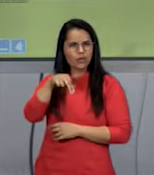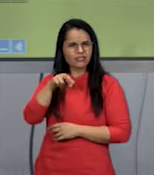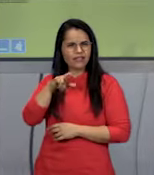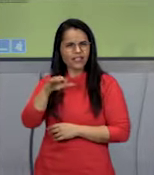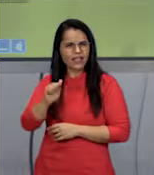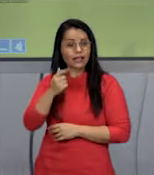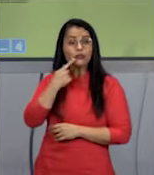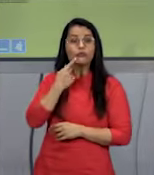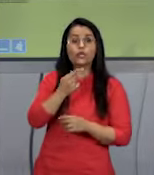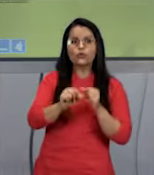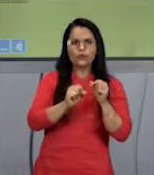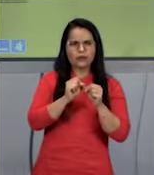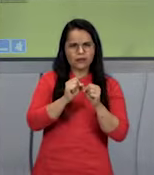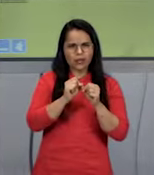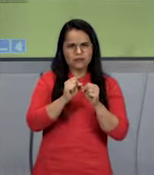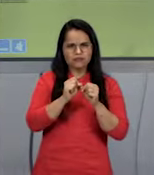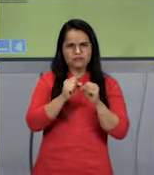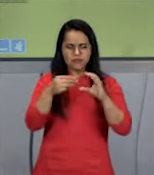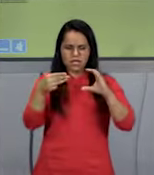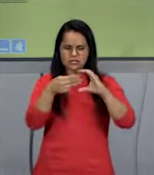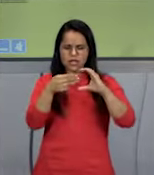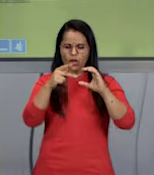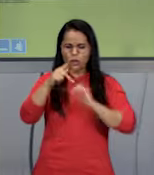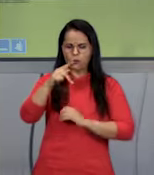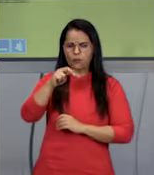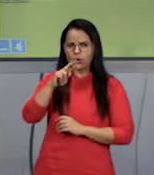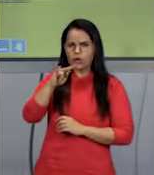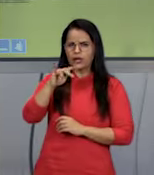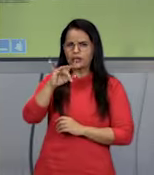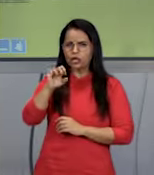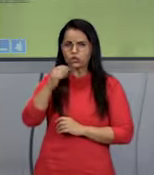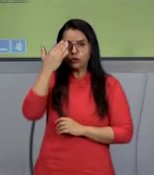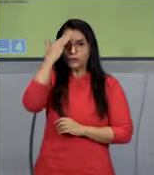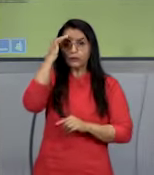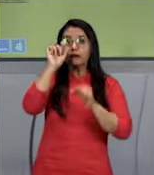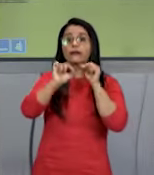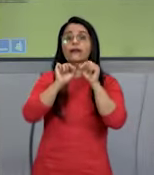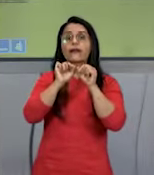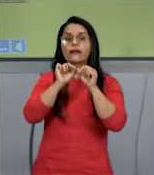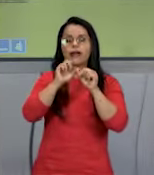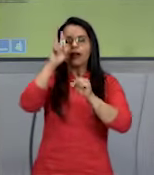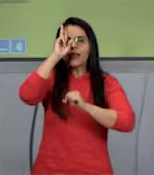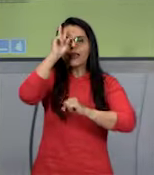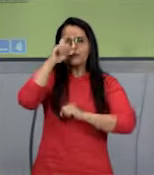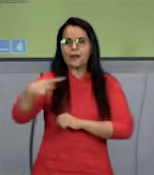procarionte, eu vou entender as bactérias.